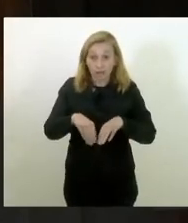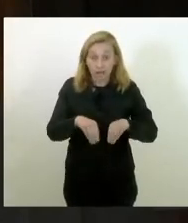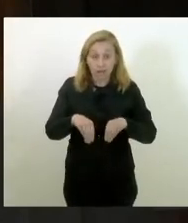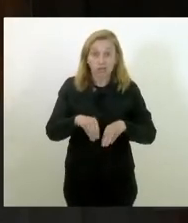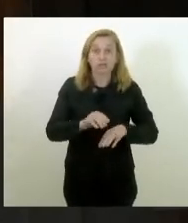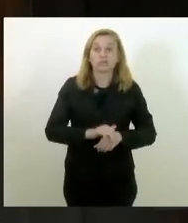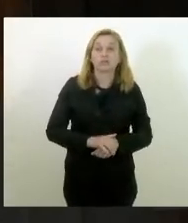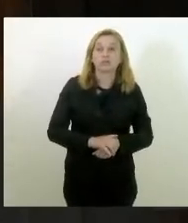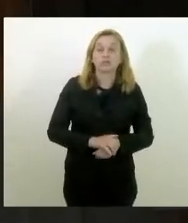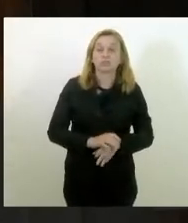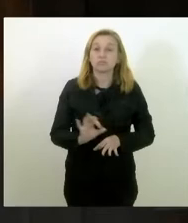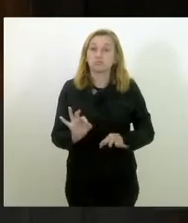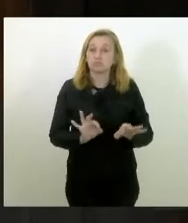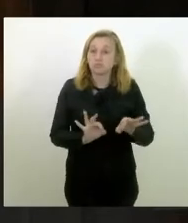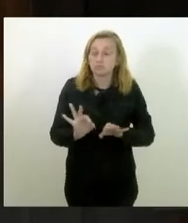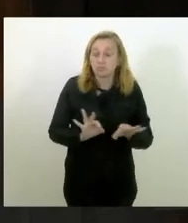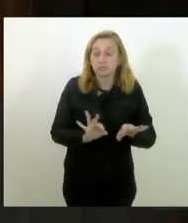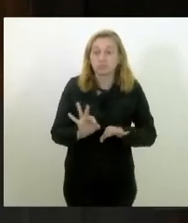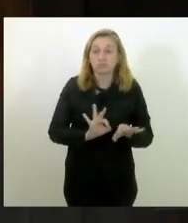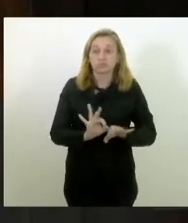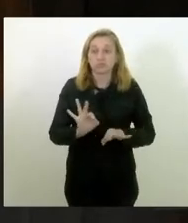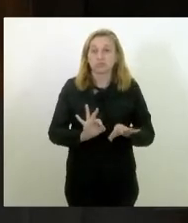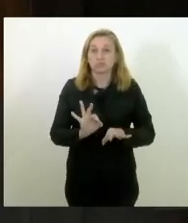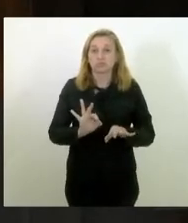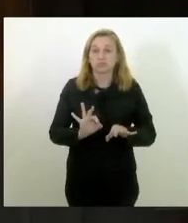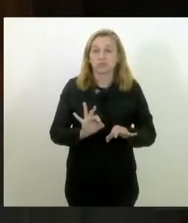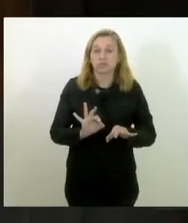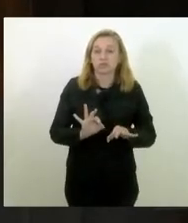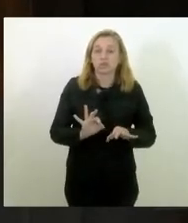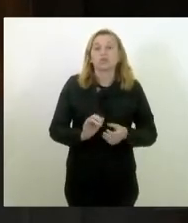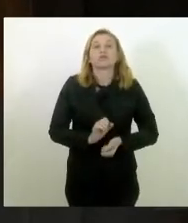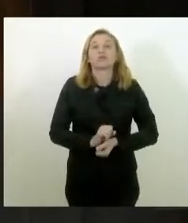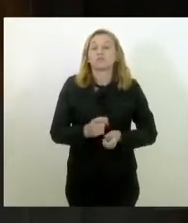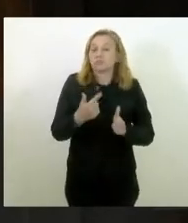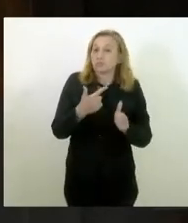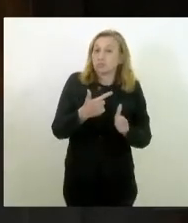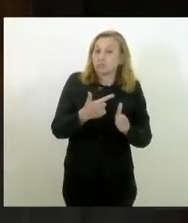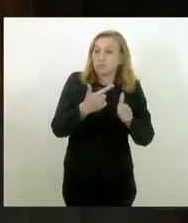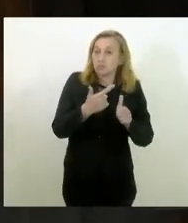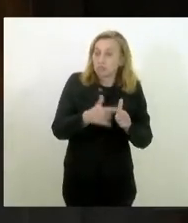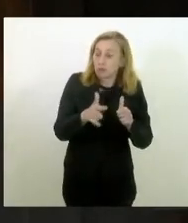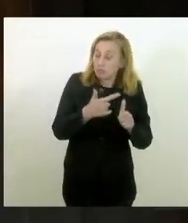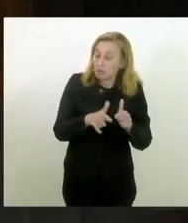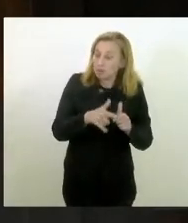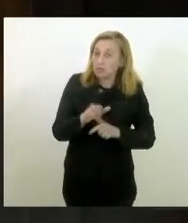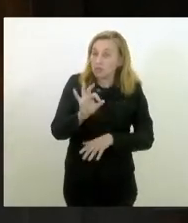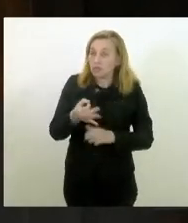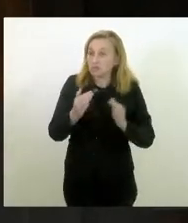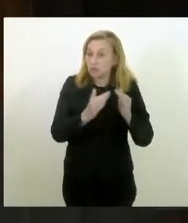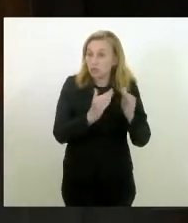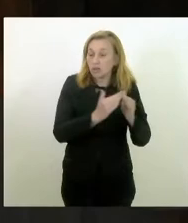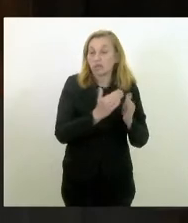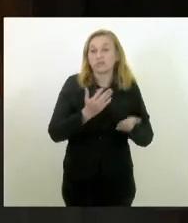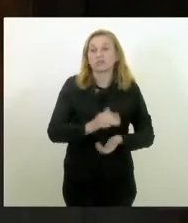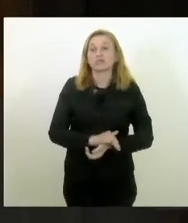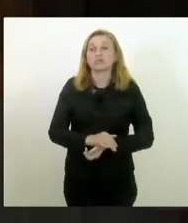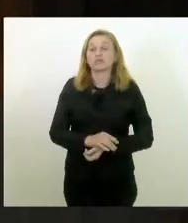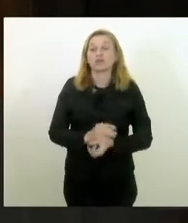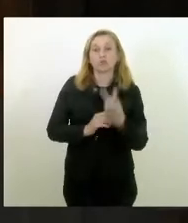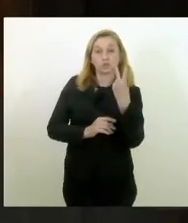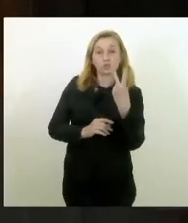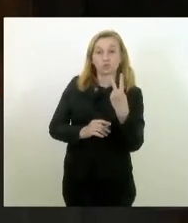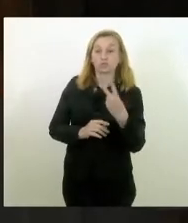formas de planejar e gerir o enfrentamento ao gravíssimo problema da habitação. Vou dar aqui dois